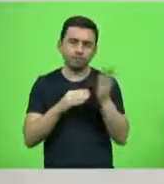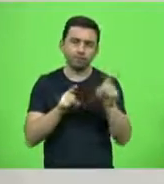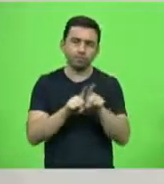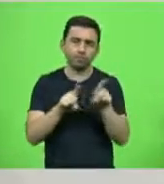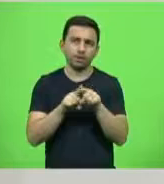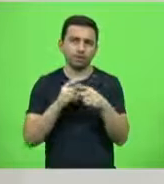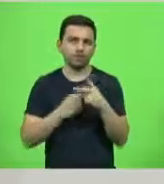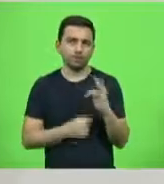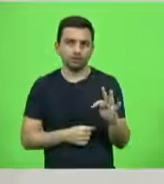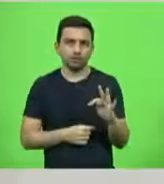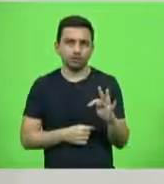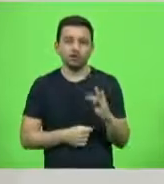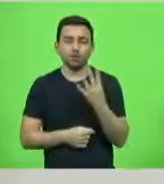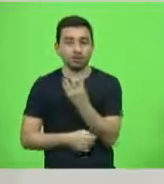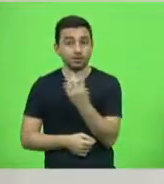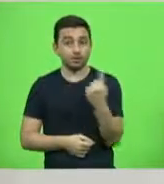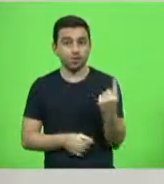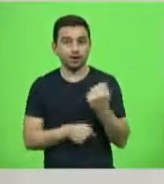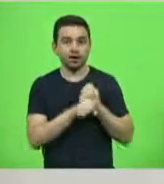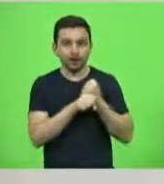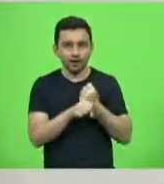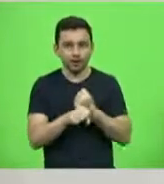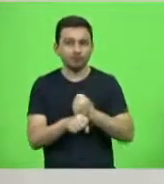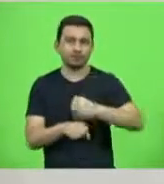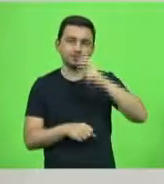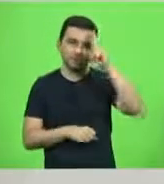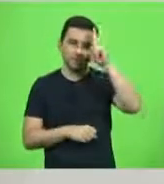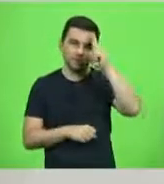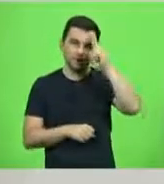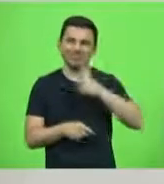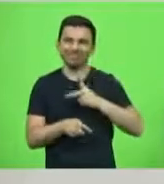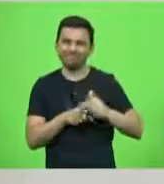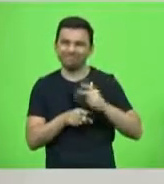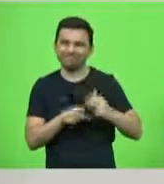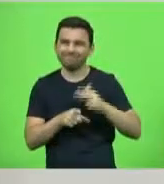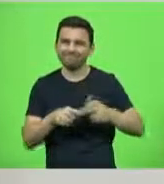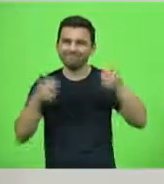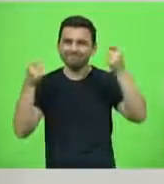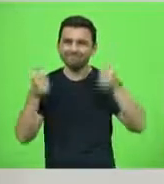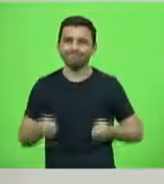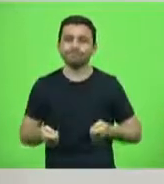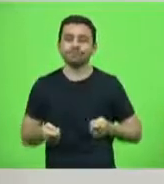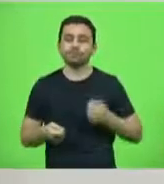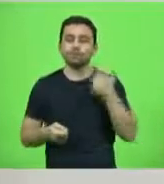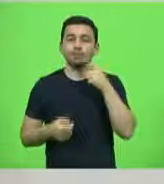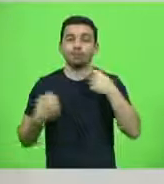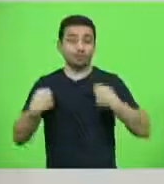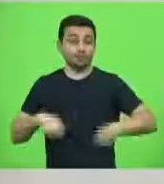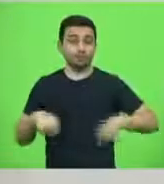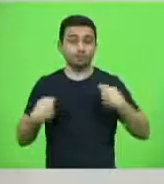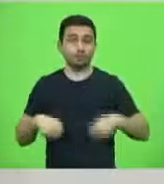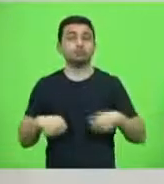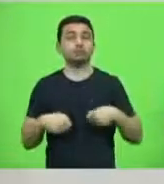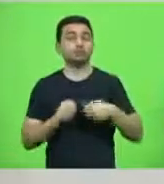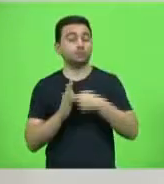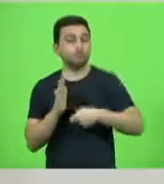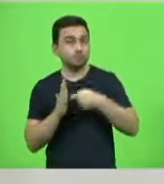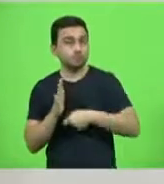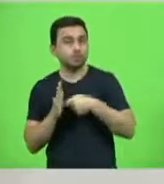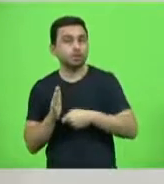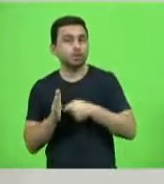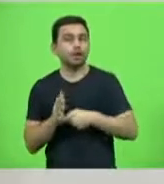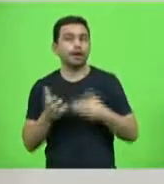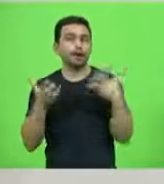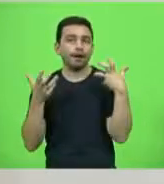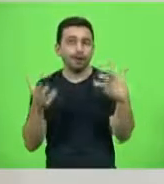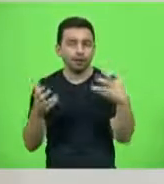Assim, 41 anos de história, de conquistas, de reafirmação da necessidade de lutar pela consolidação